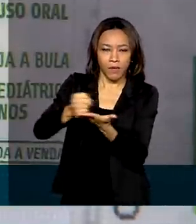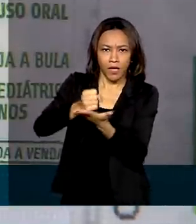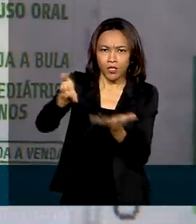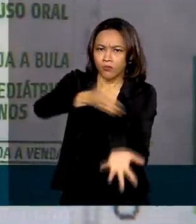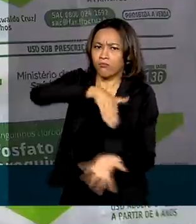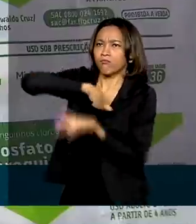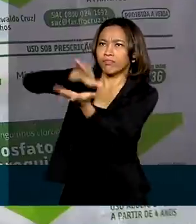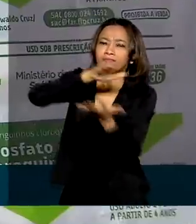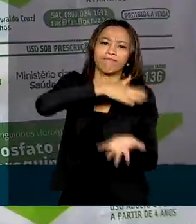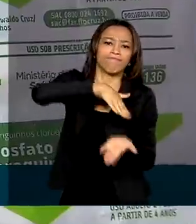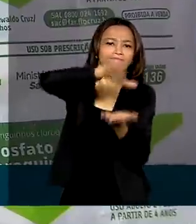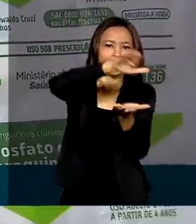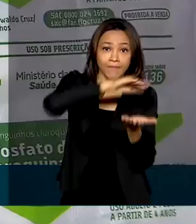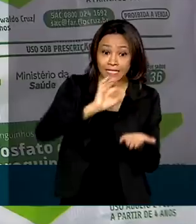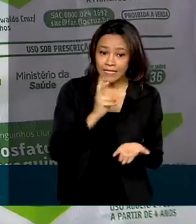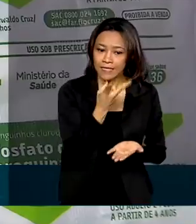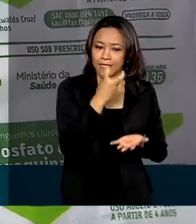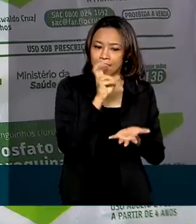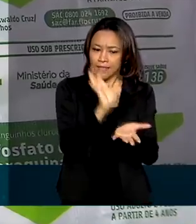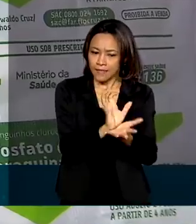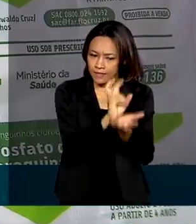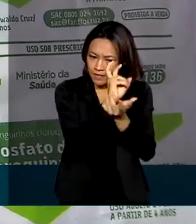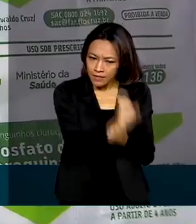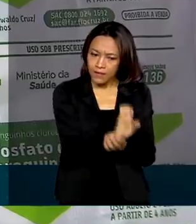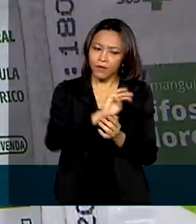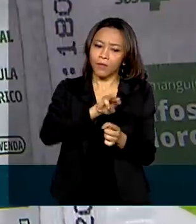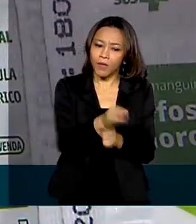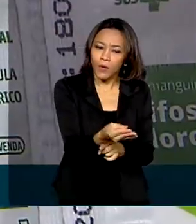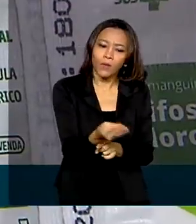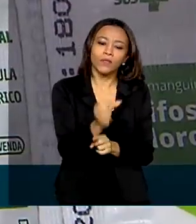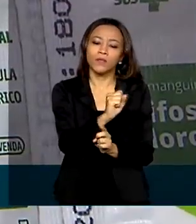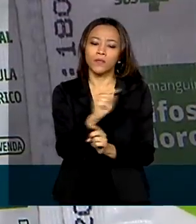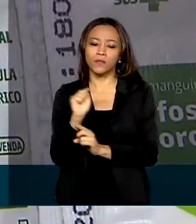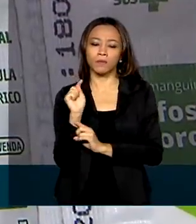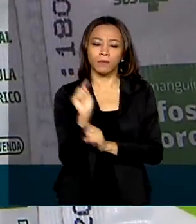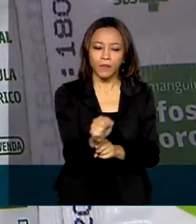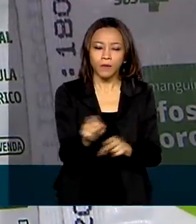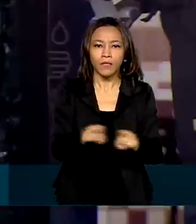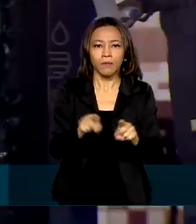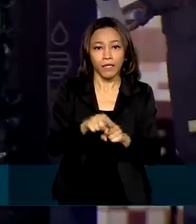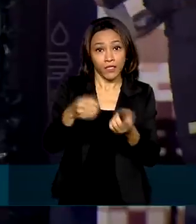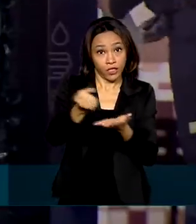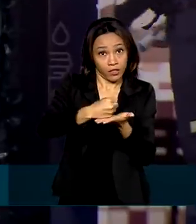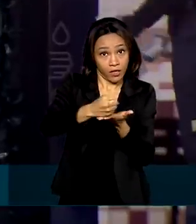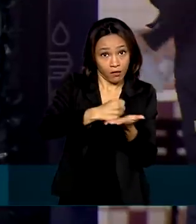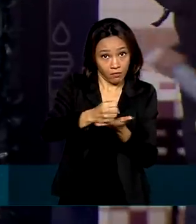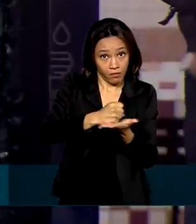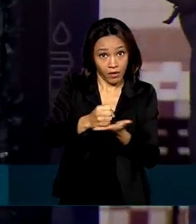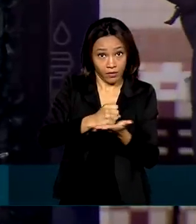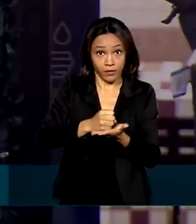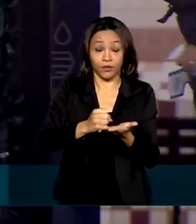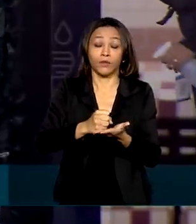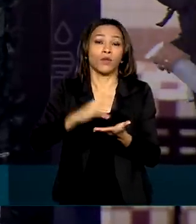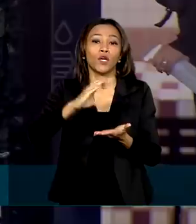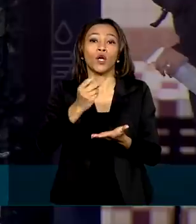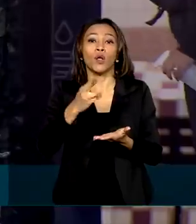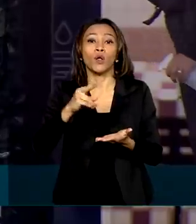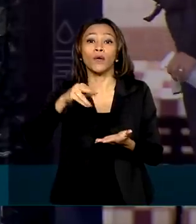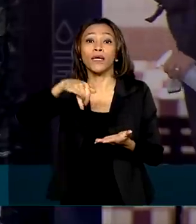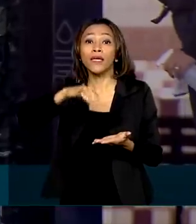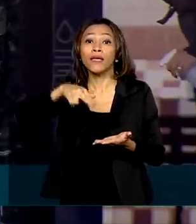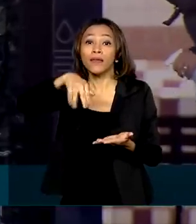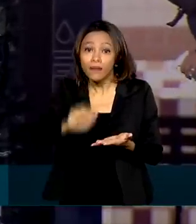distribuídas, sendo 5 milhões e 800 mil unidades de cloroquina. O Ministério também repassa